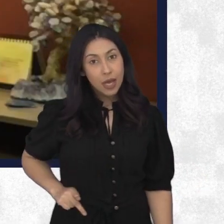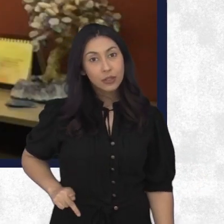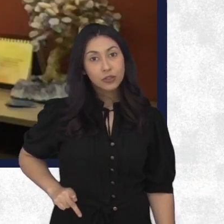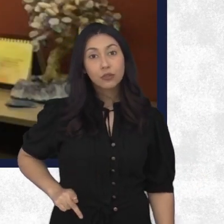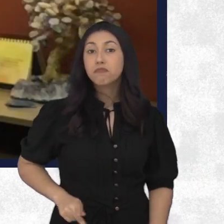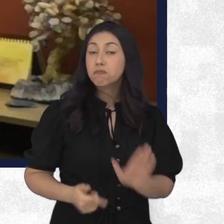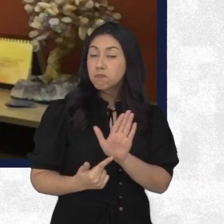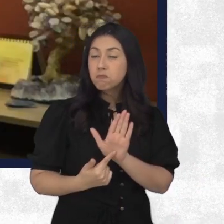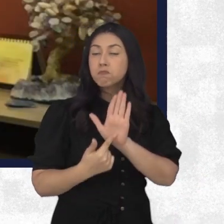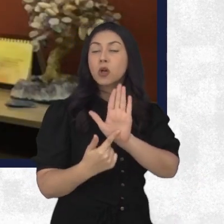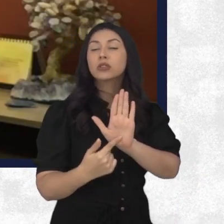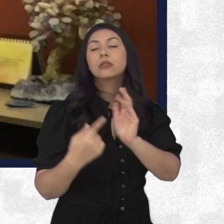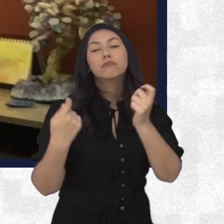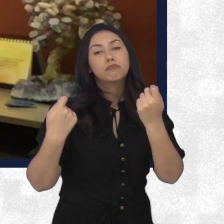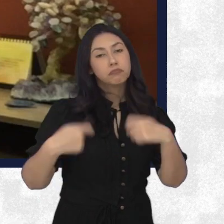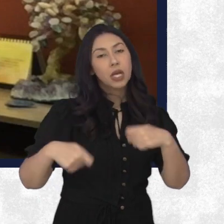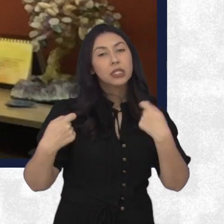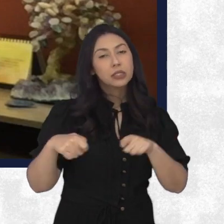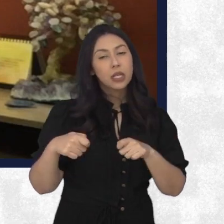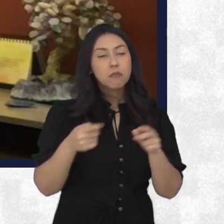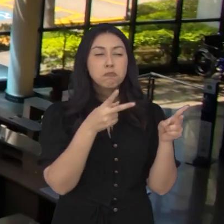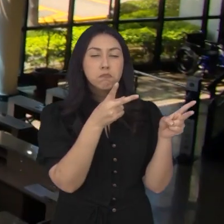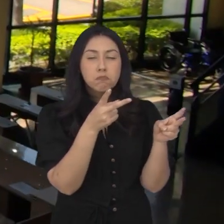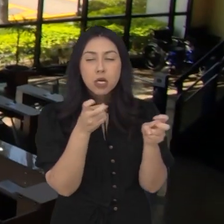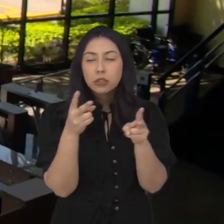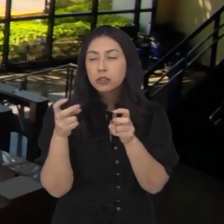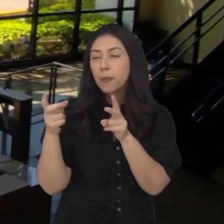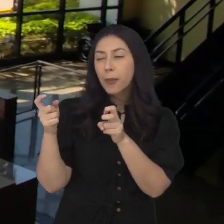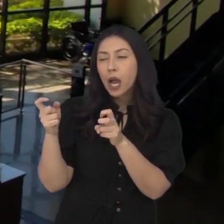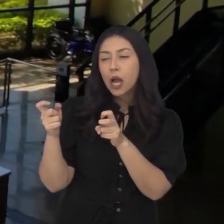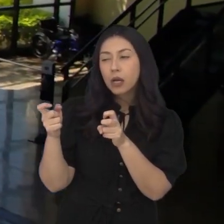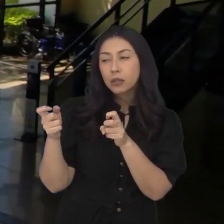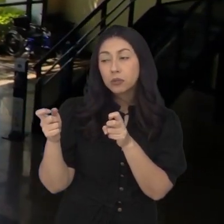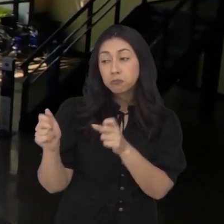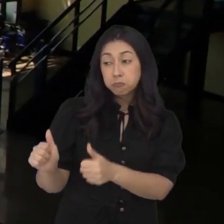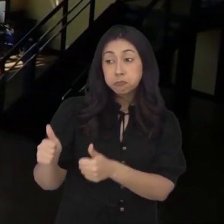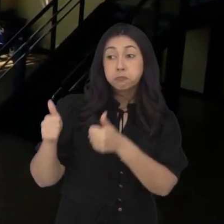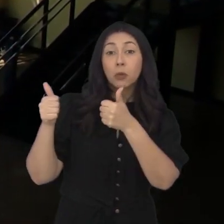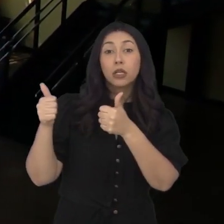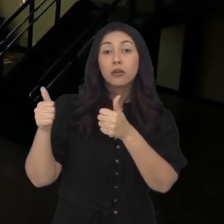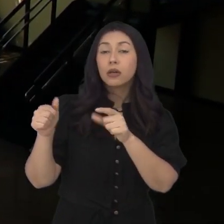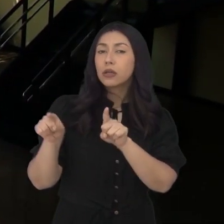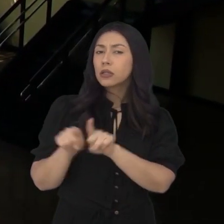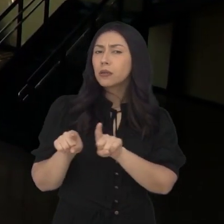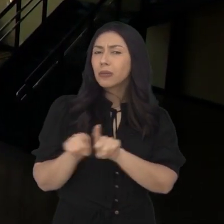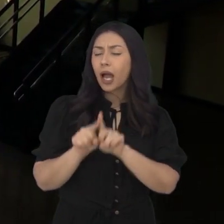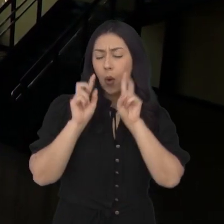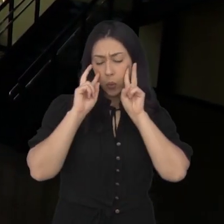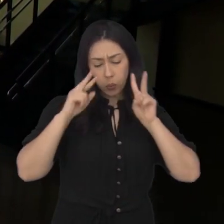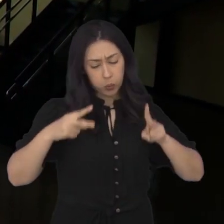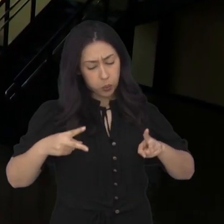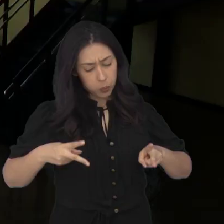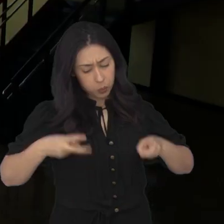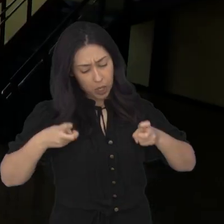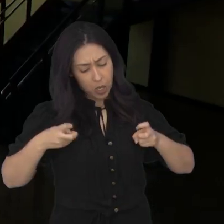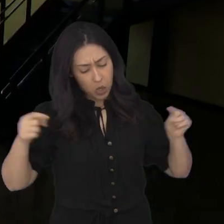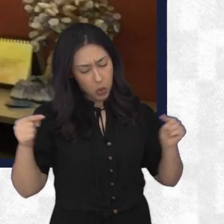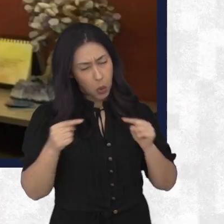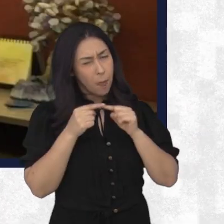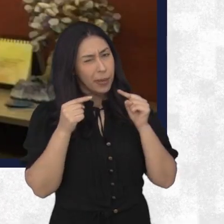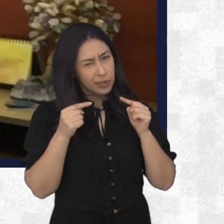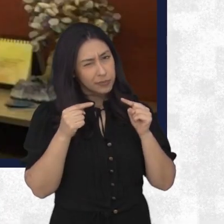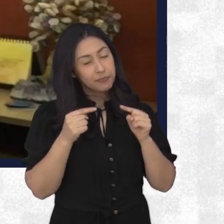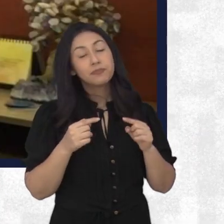Concursos ressalta que é preciso avaliar não só as vantagens de um cargo público, mas também se existe vocação para o trabalho.